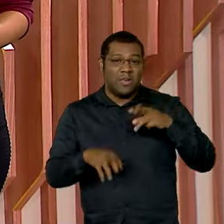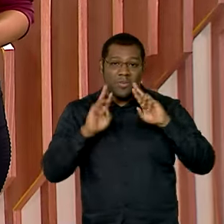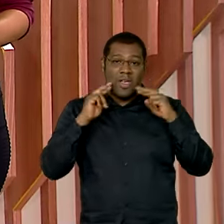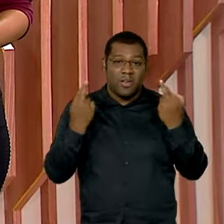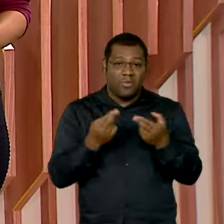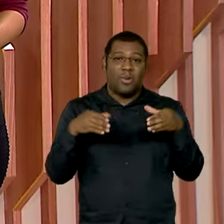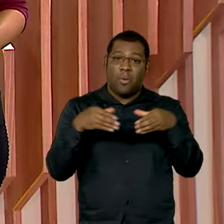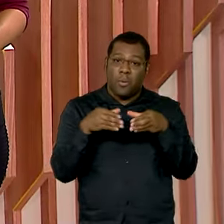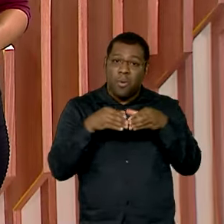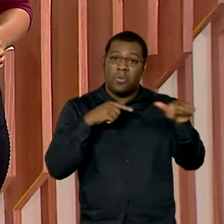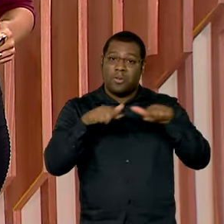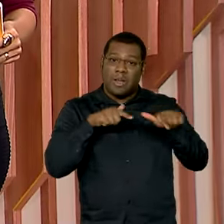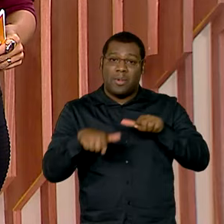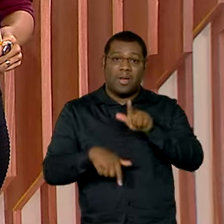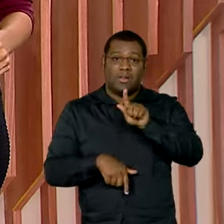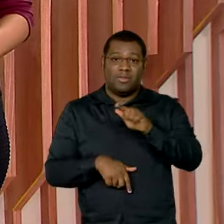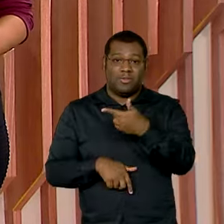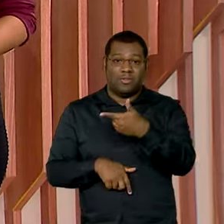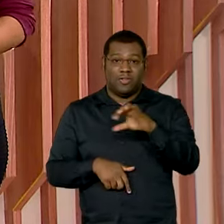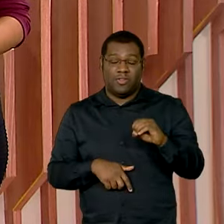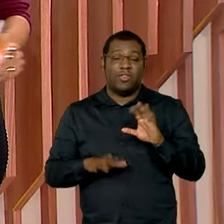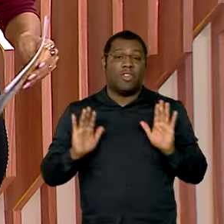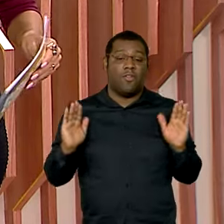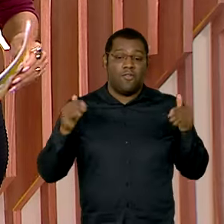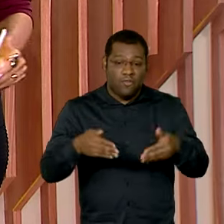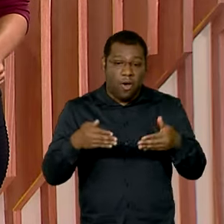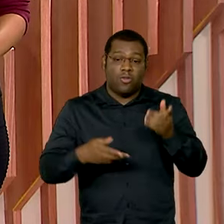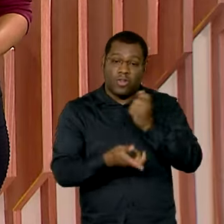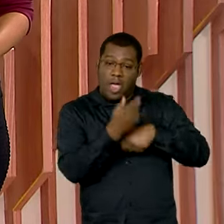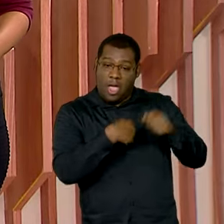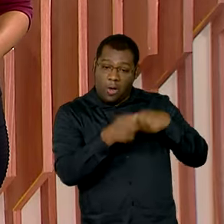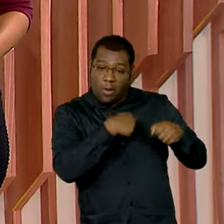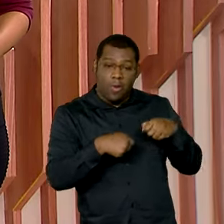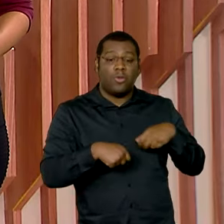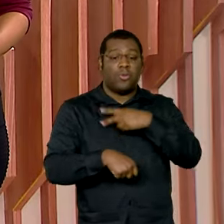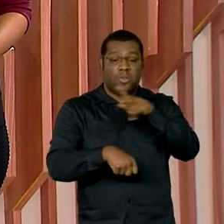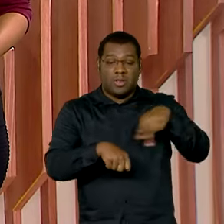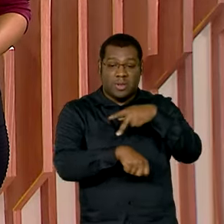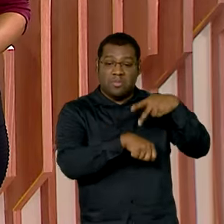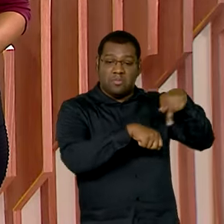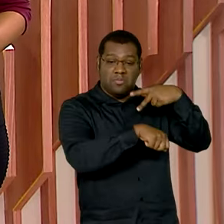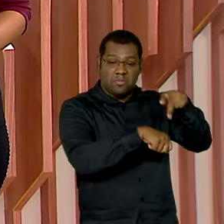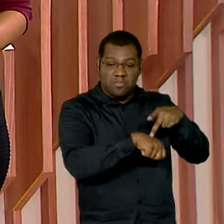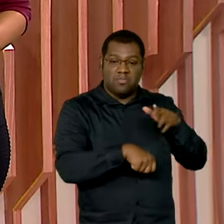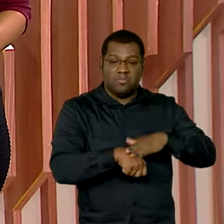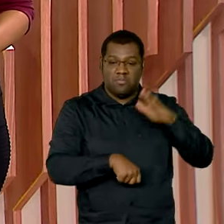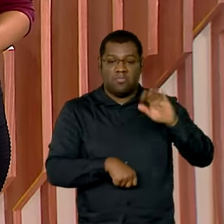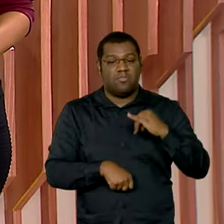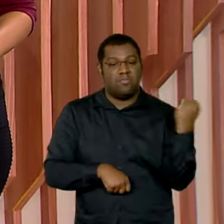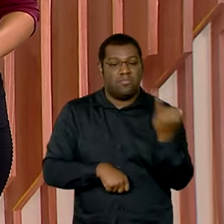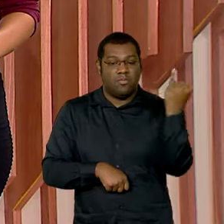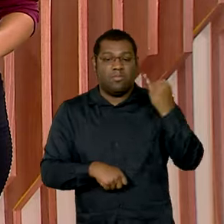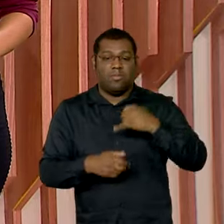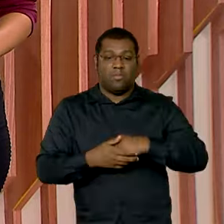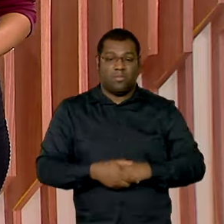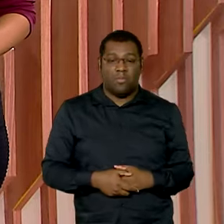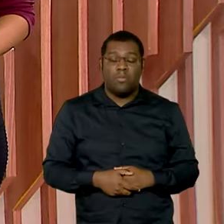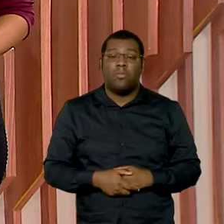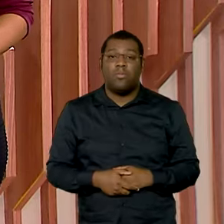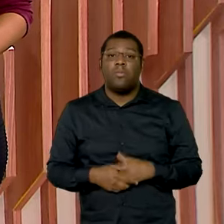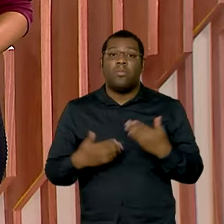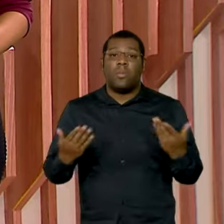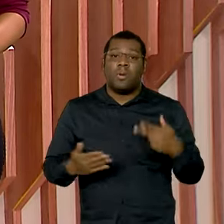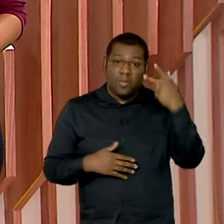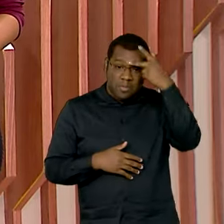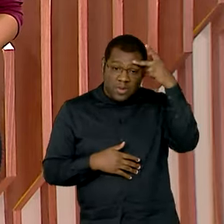de trabalho do G20, o fórum que reúne as maiores economias do mundo. O encontro reuniu 150 delegações